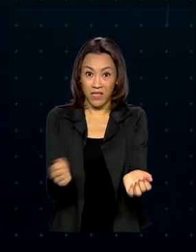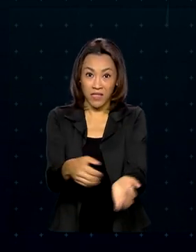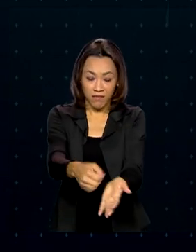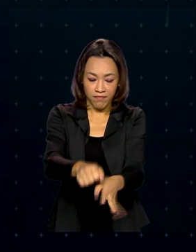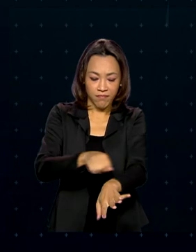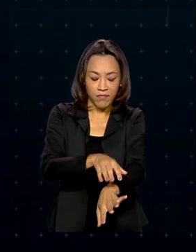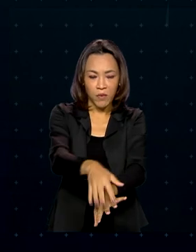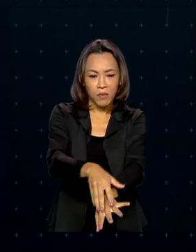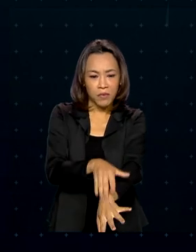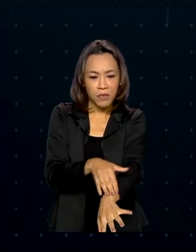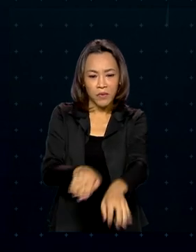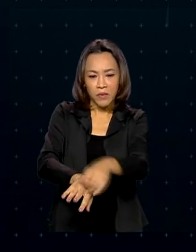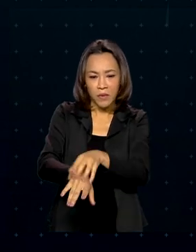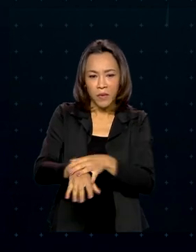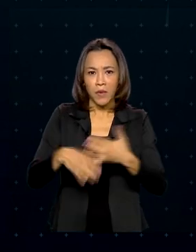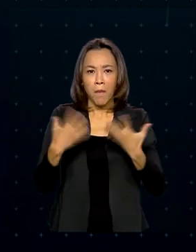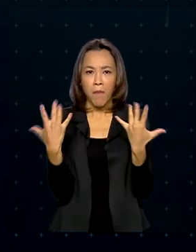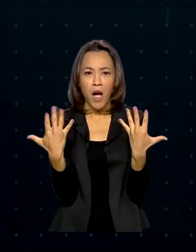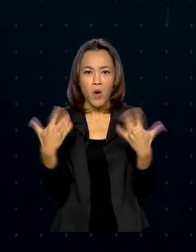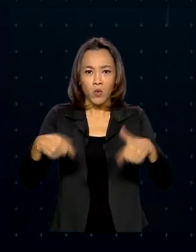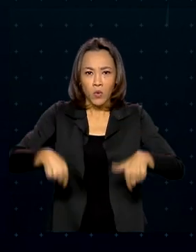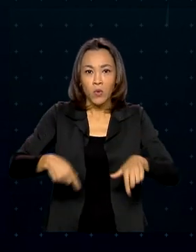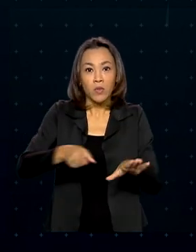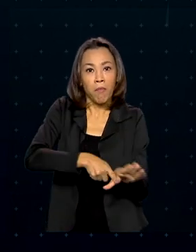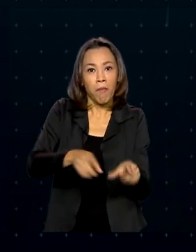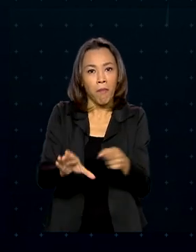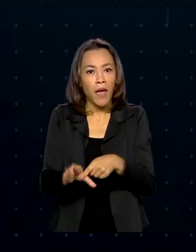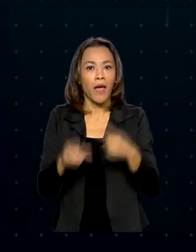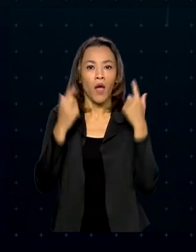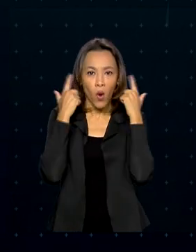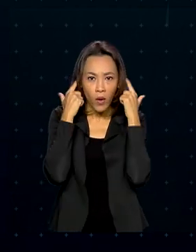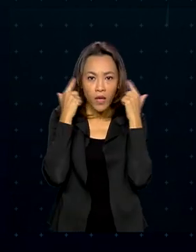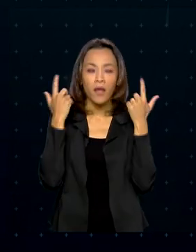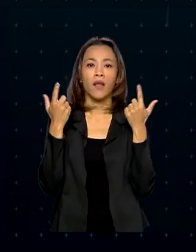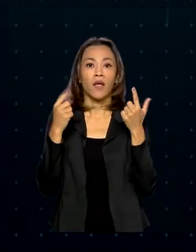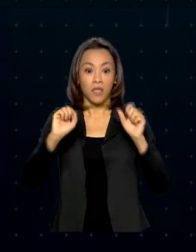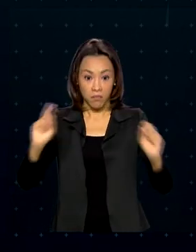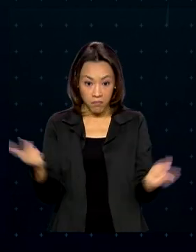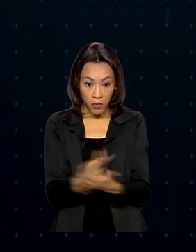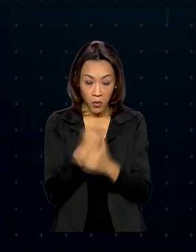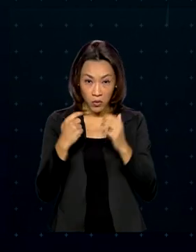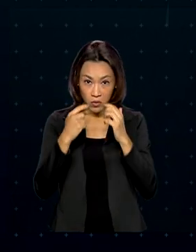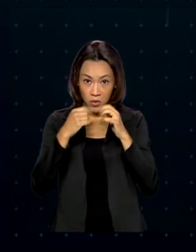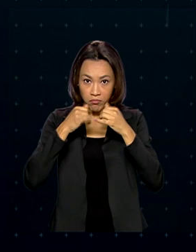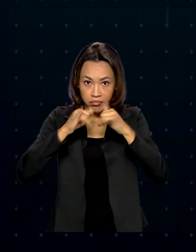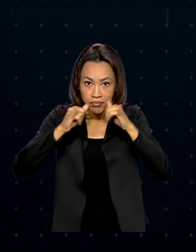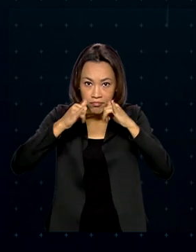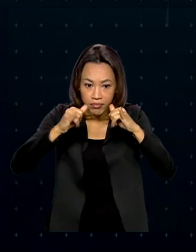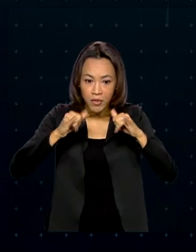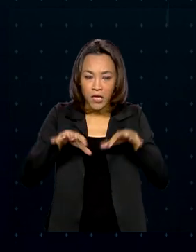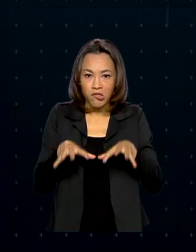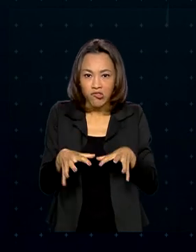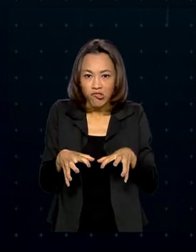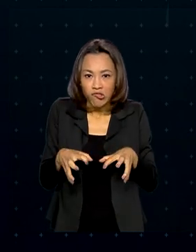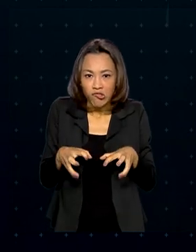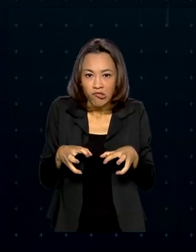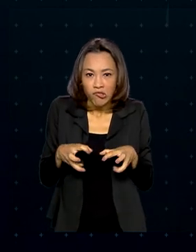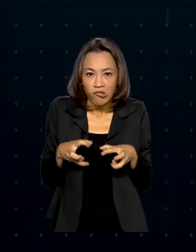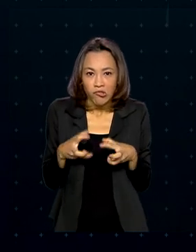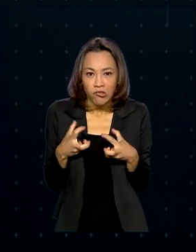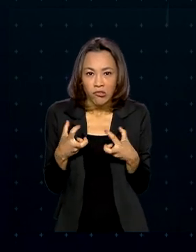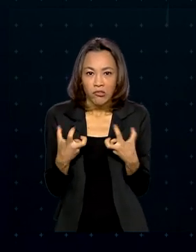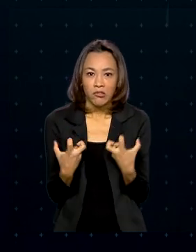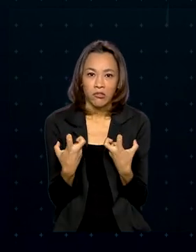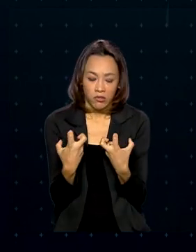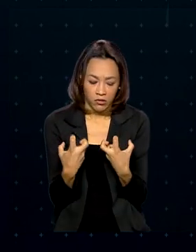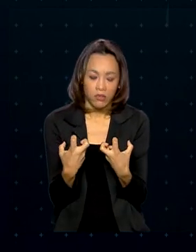nas extremidades do corpo, como mãos, pés e orelhas. Após atingir os nervos, os músculos se atrofiam e os dedos podem